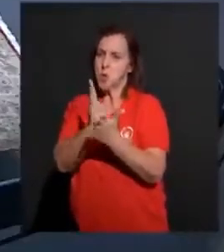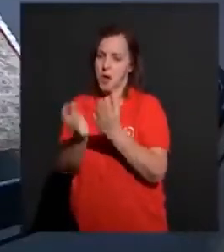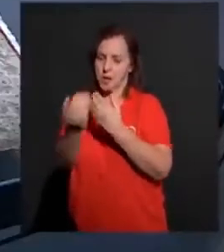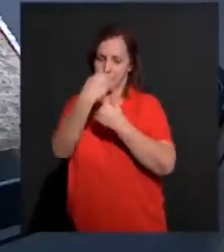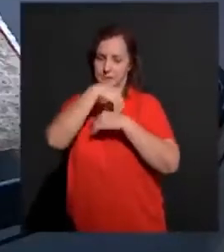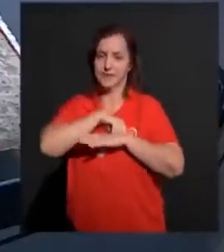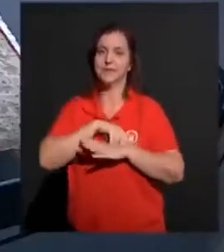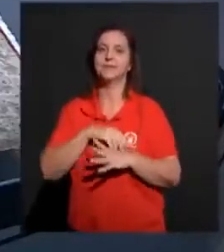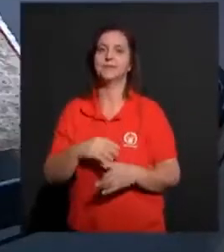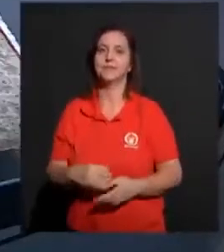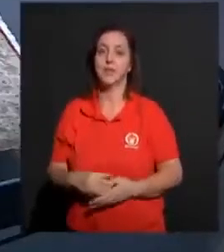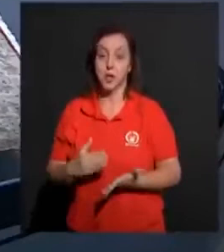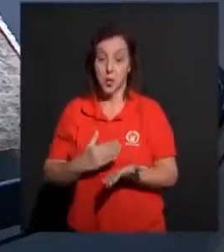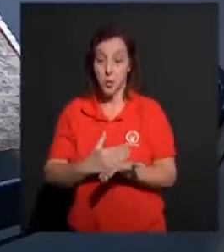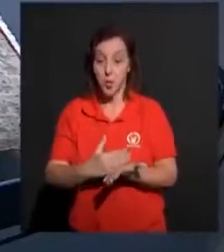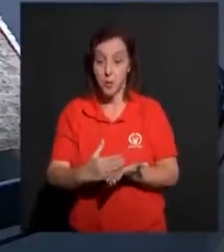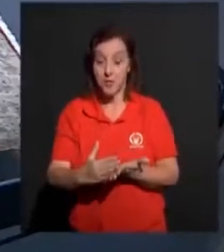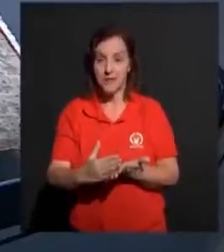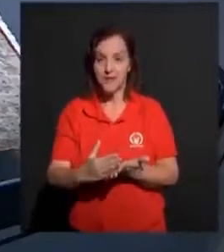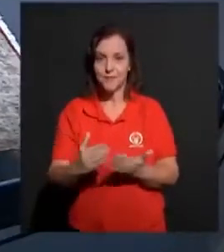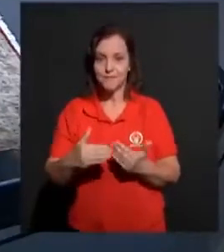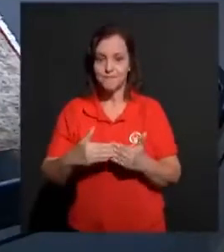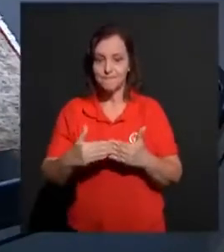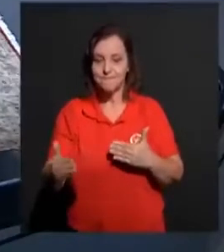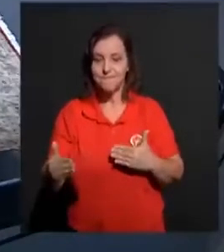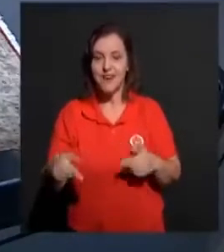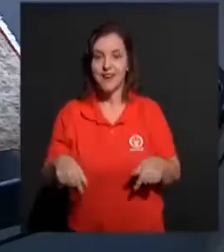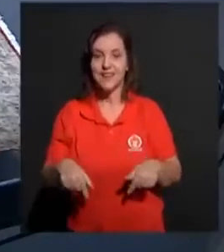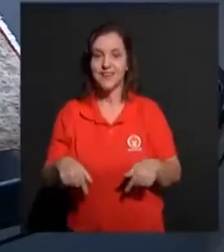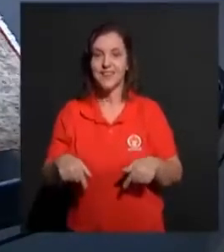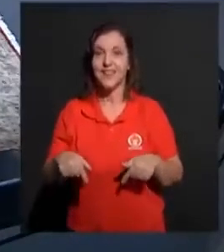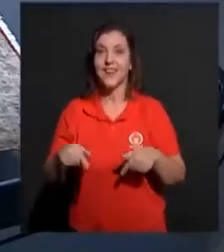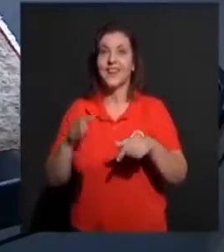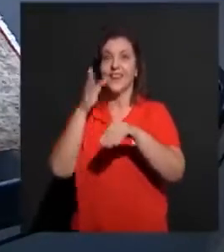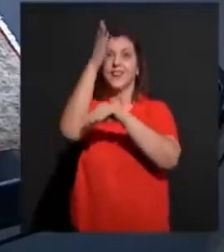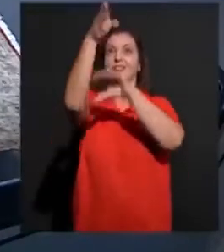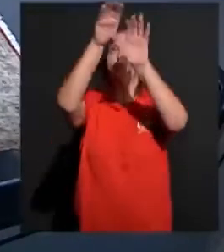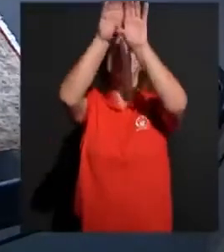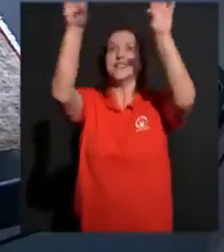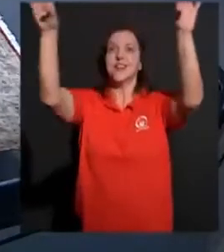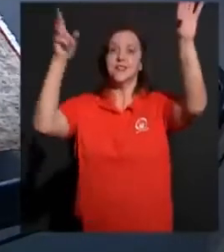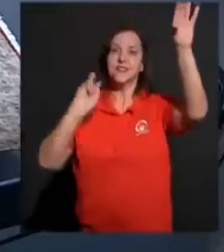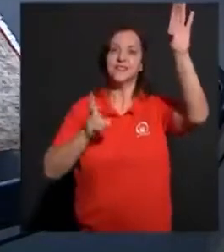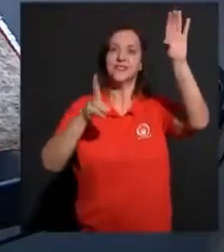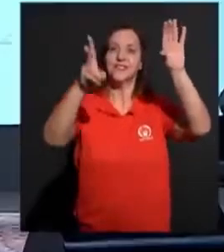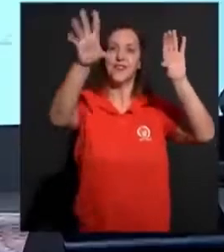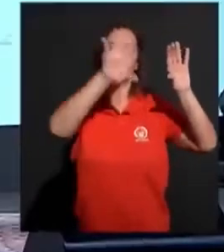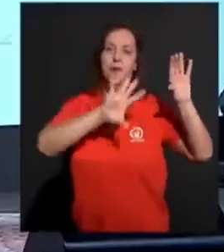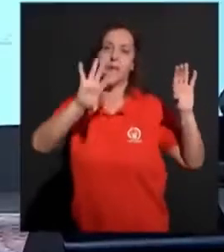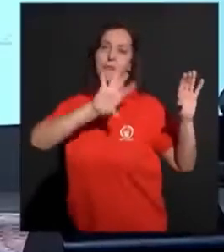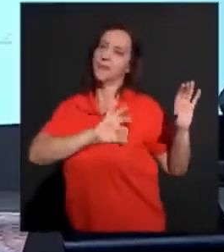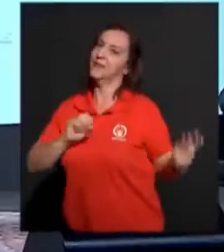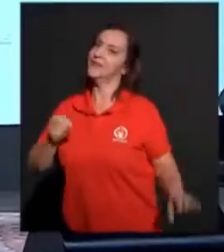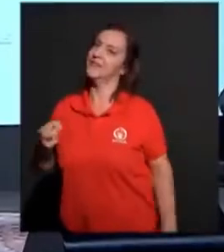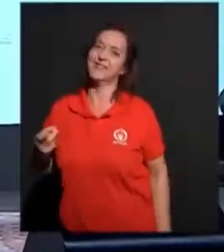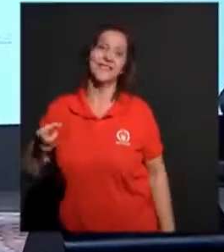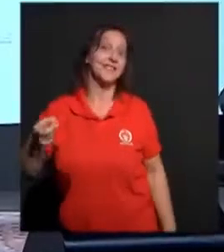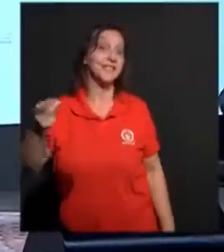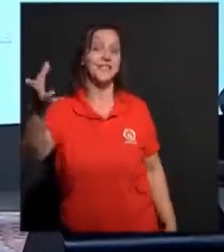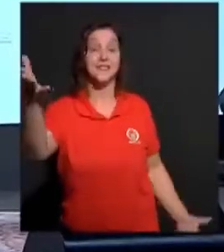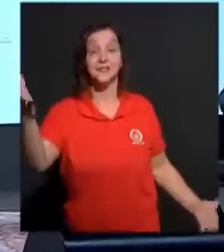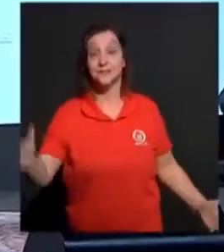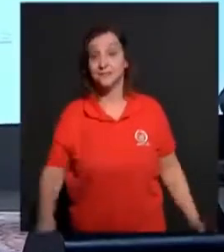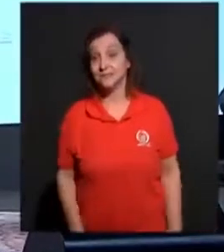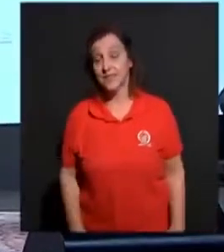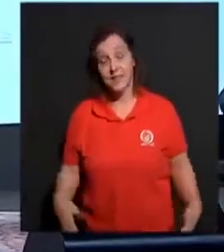O que começou aqui, vai continuar na eternidade. Porque o amor é eterno. Se hoje, nós